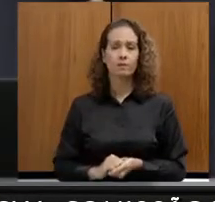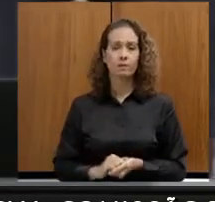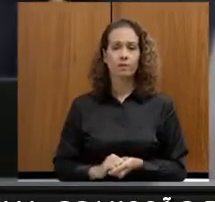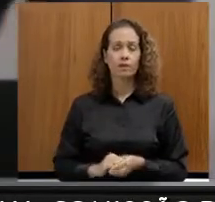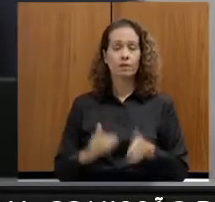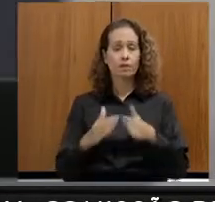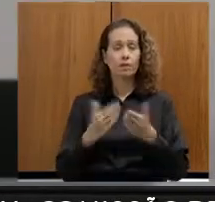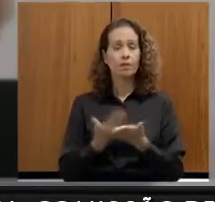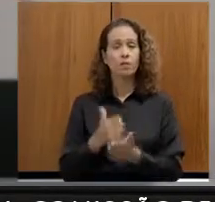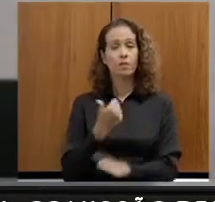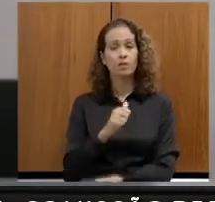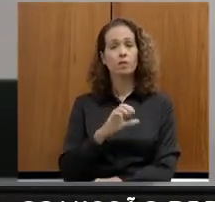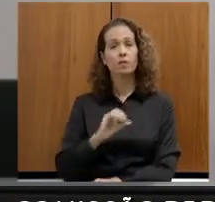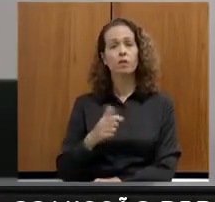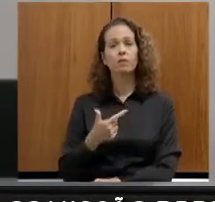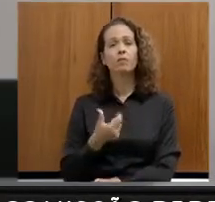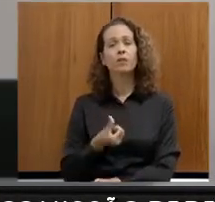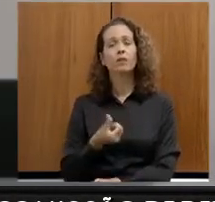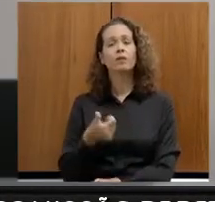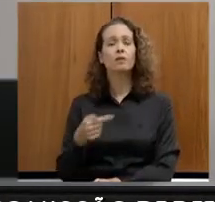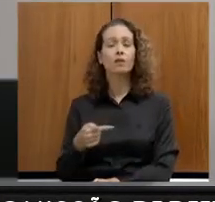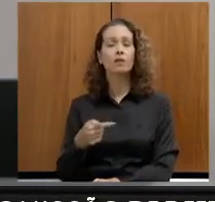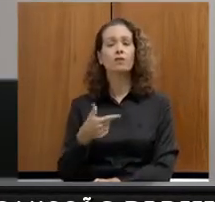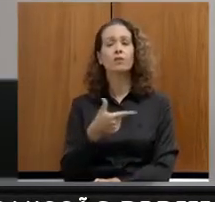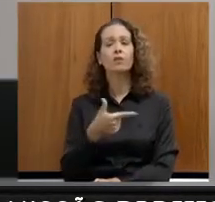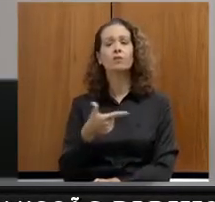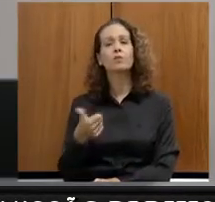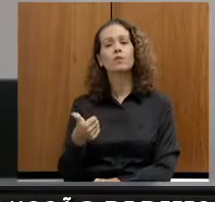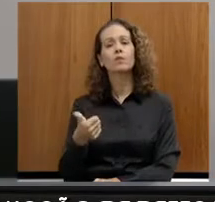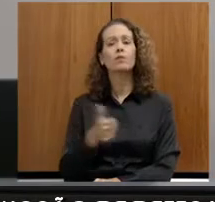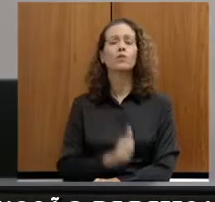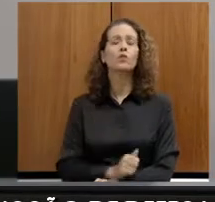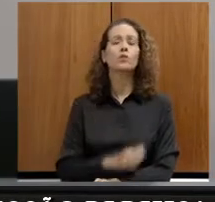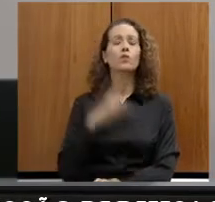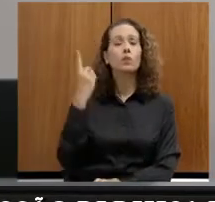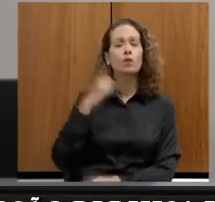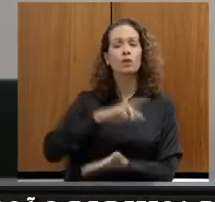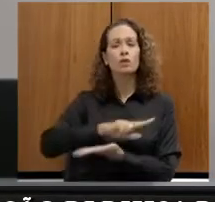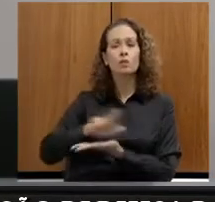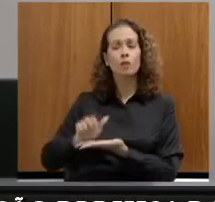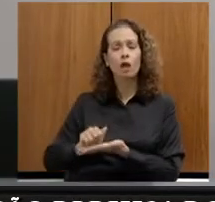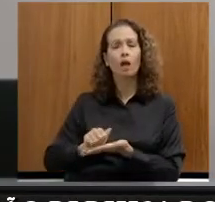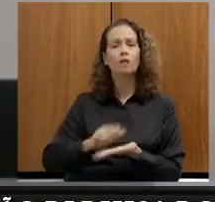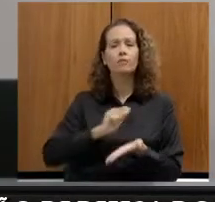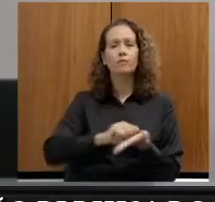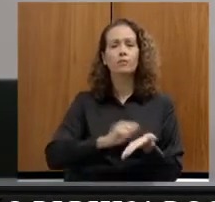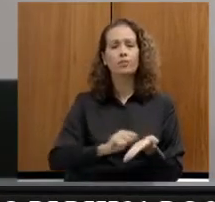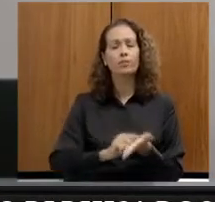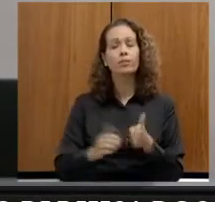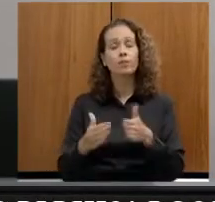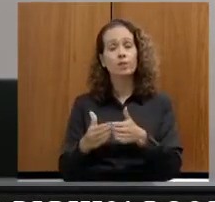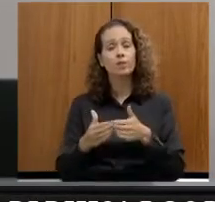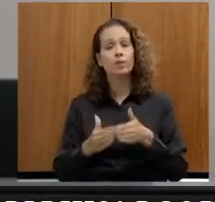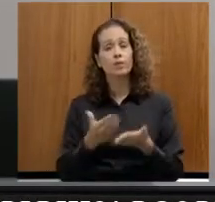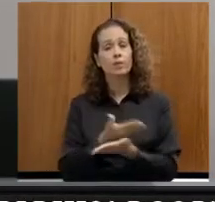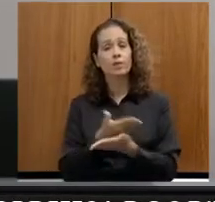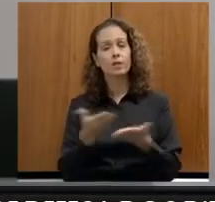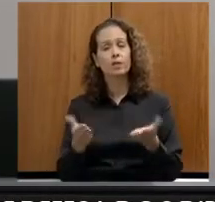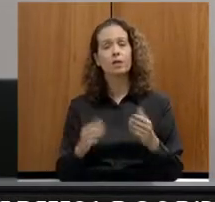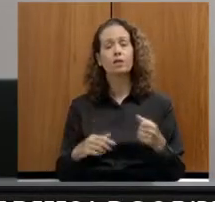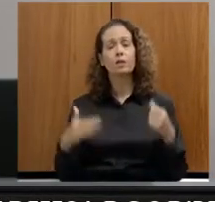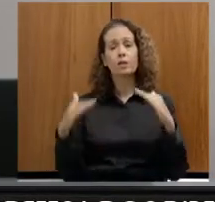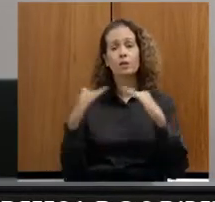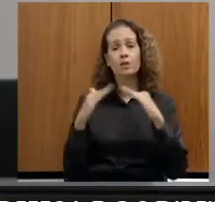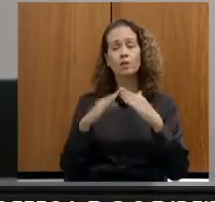Requerimento 11.067.2021. As deputadas e os deputados que subscrevem, requer a V. Exª, nos termos do artigo